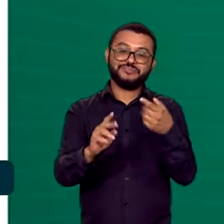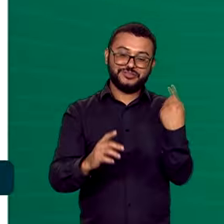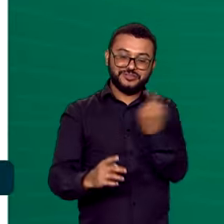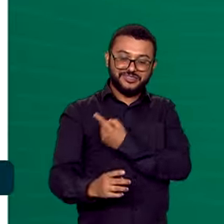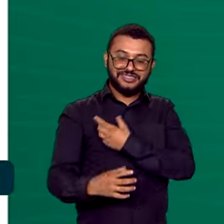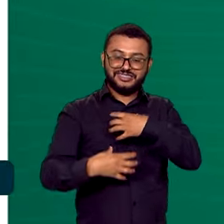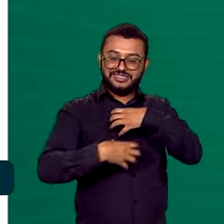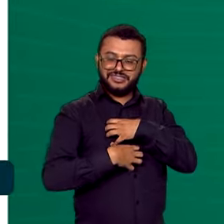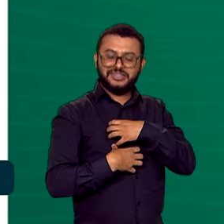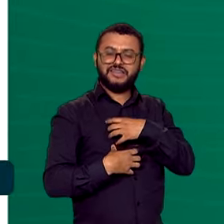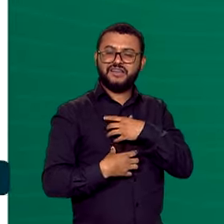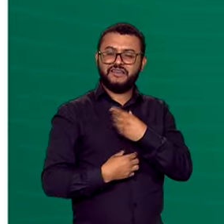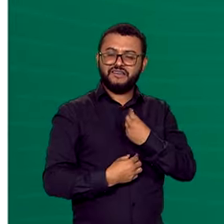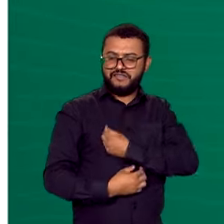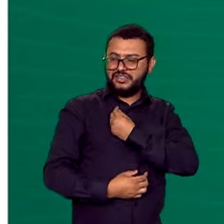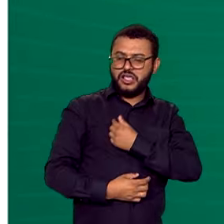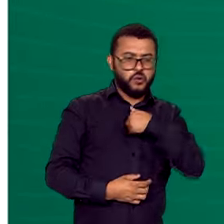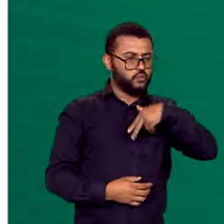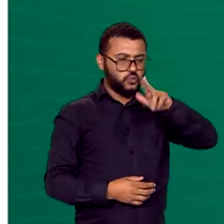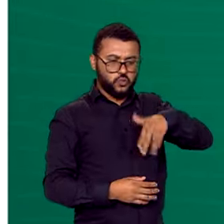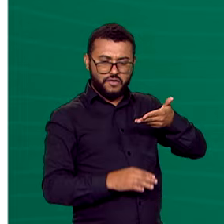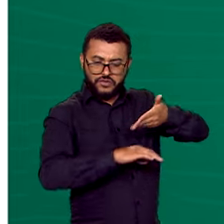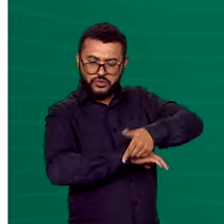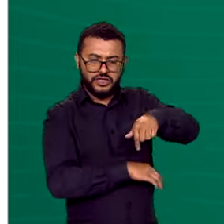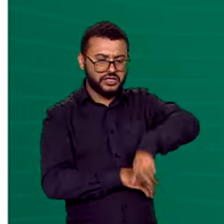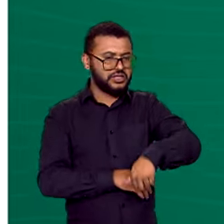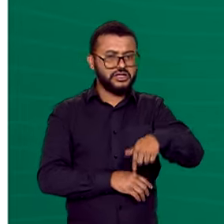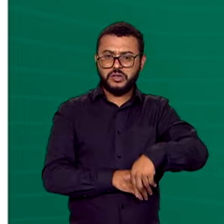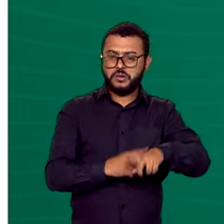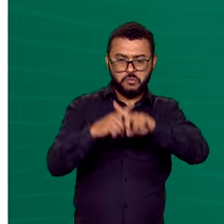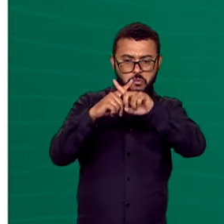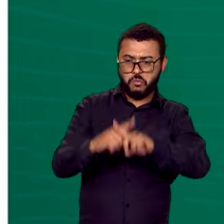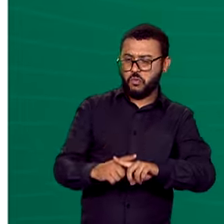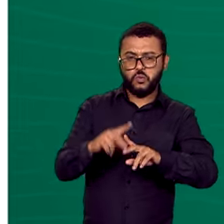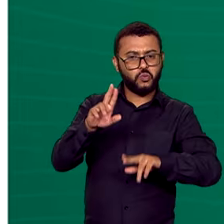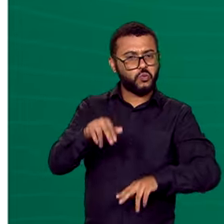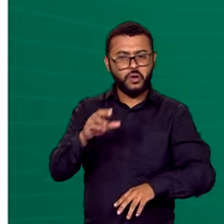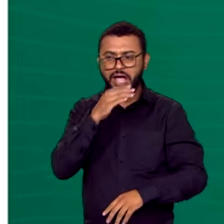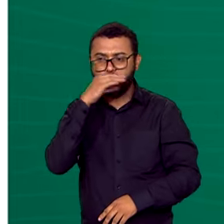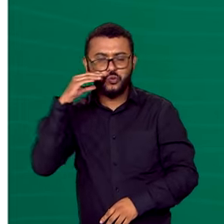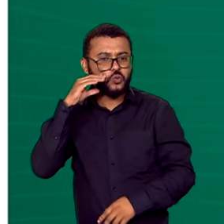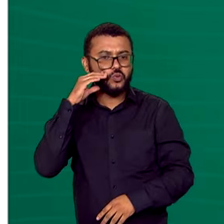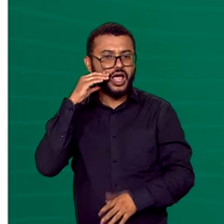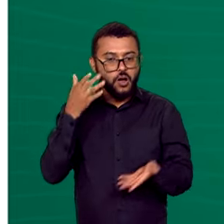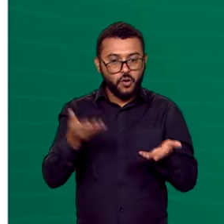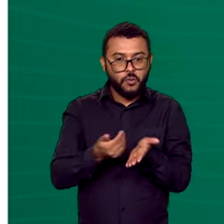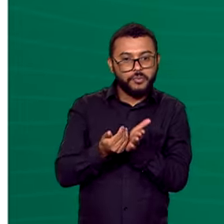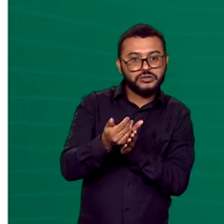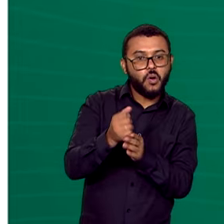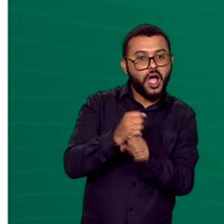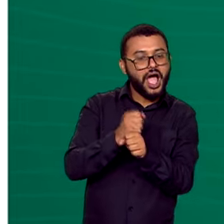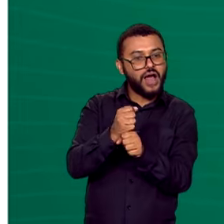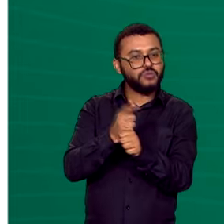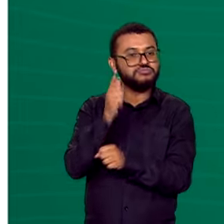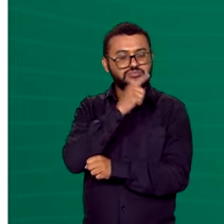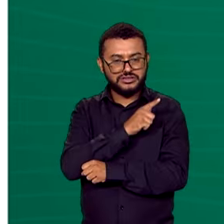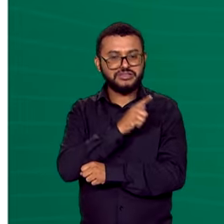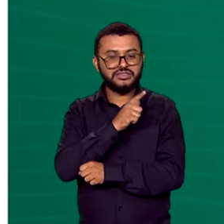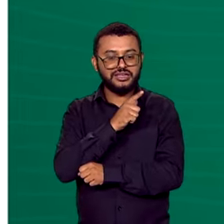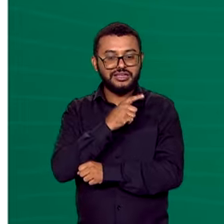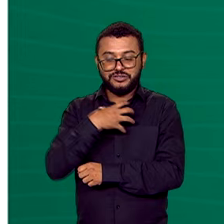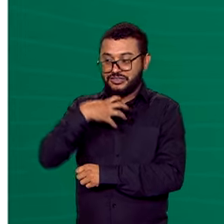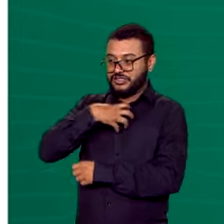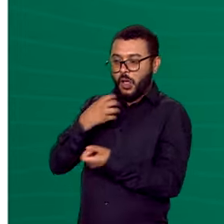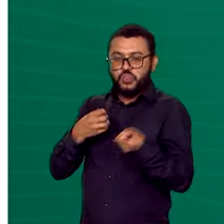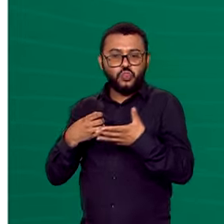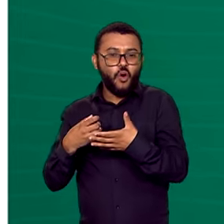de novo para mim, Nunca tinha vindo aqui, nunca tinha escutado o Parapan. Discutei o Parapan. Discuti ano. E venha tudo muito